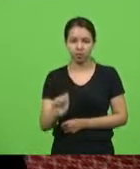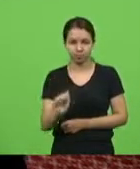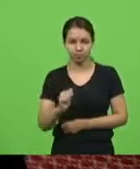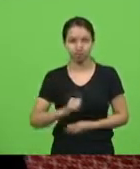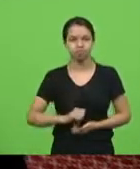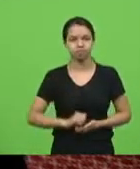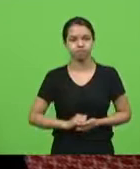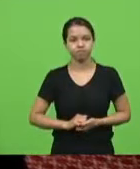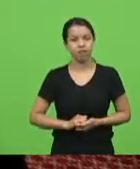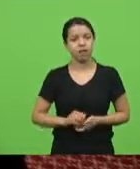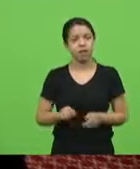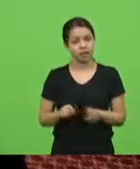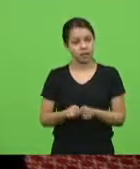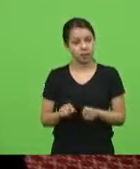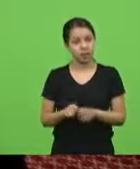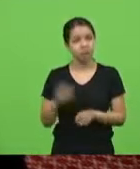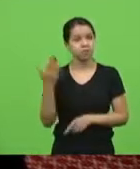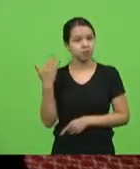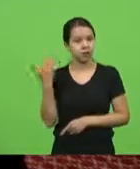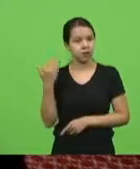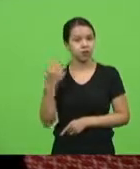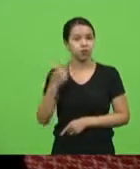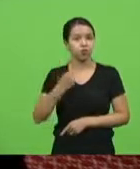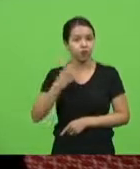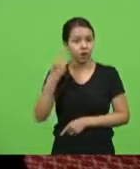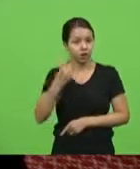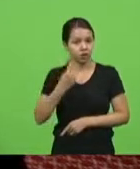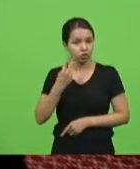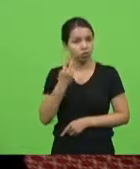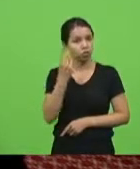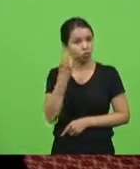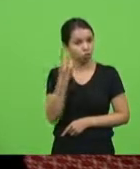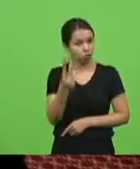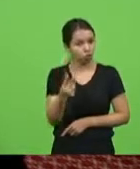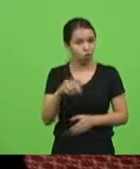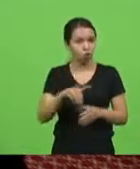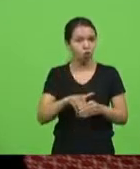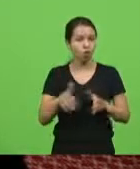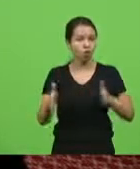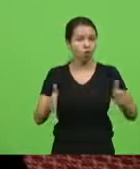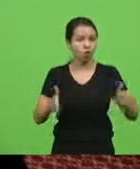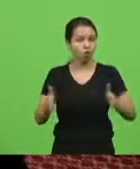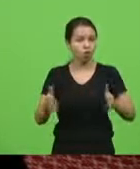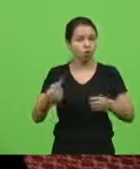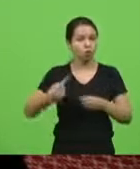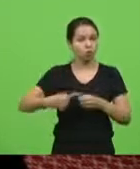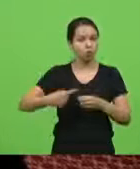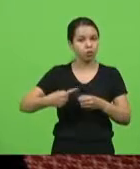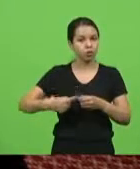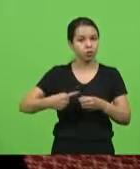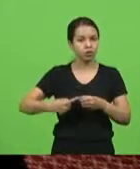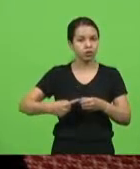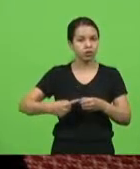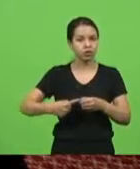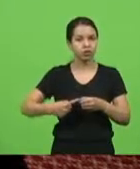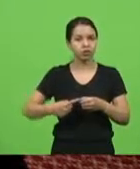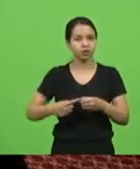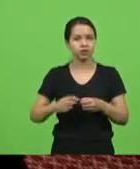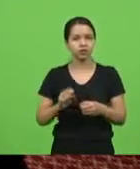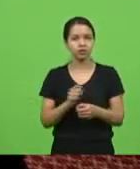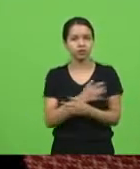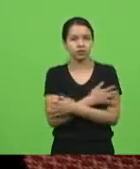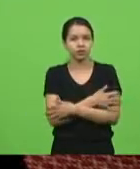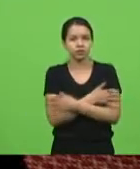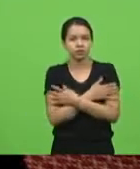também por dois mandatos no município de São Joaquim. E depois